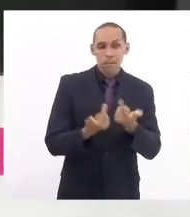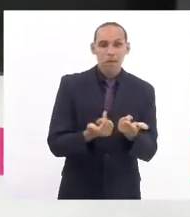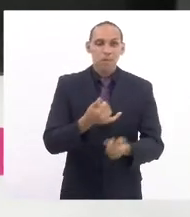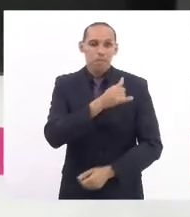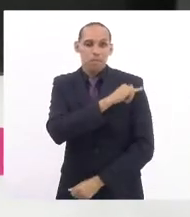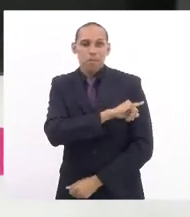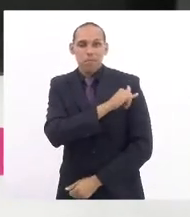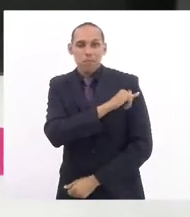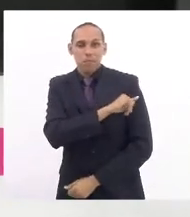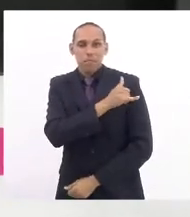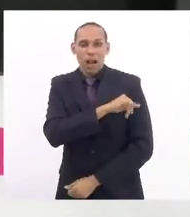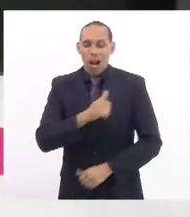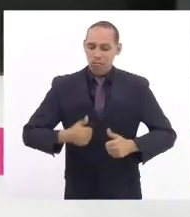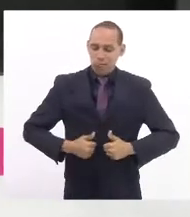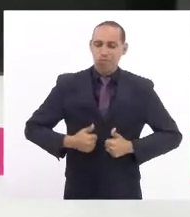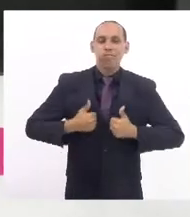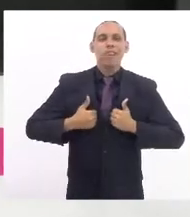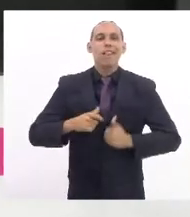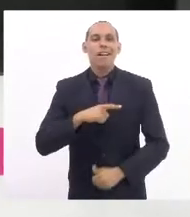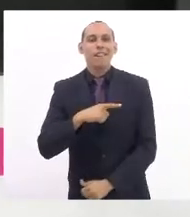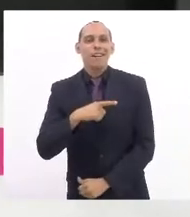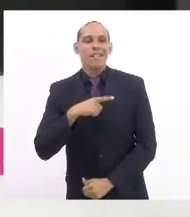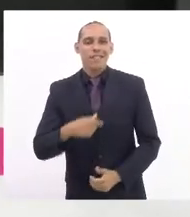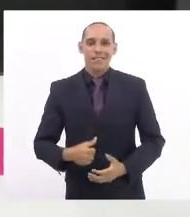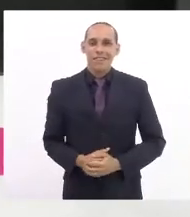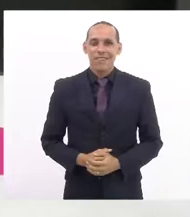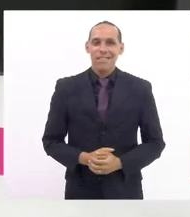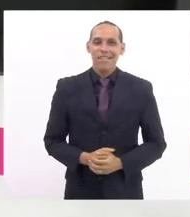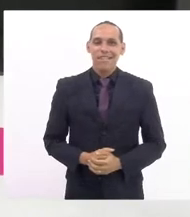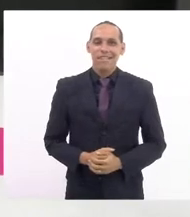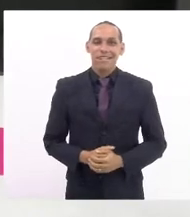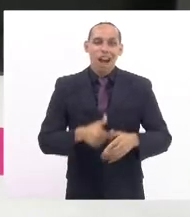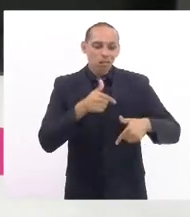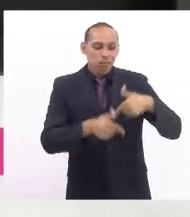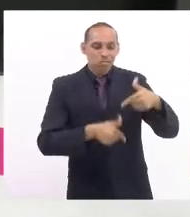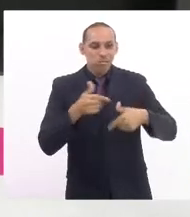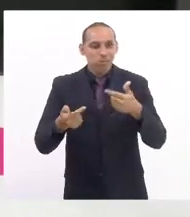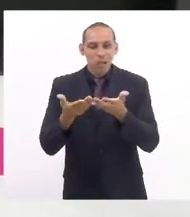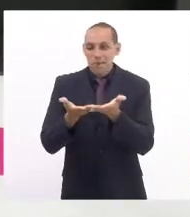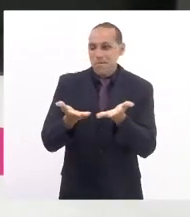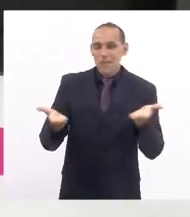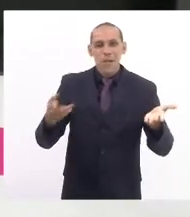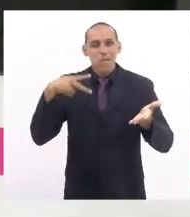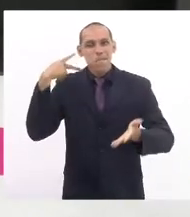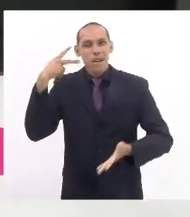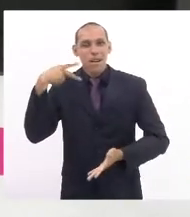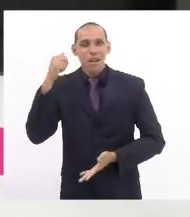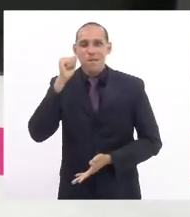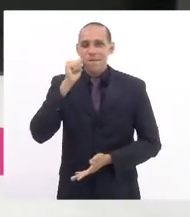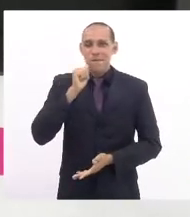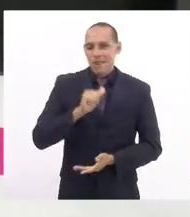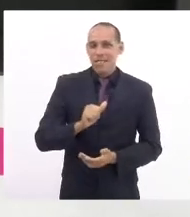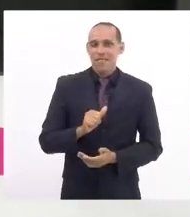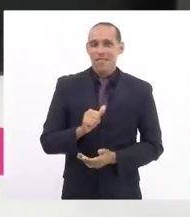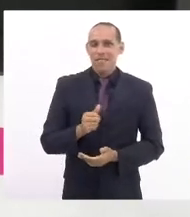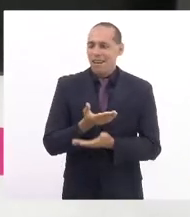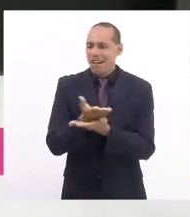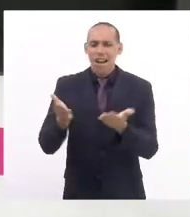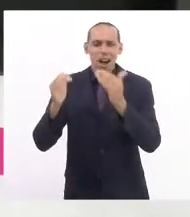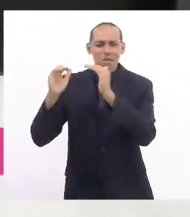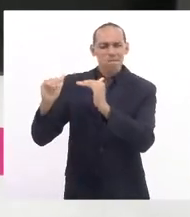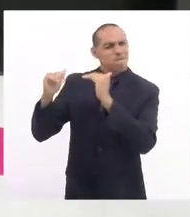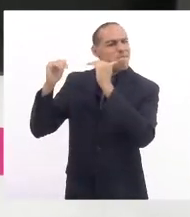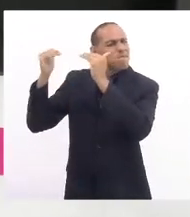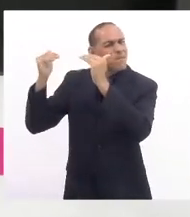se orgulha muito da atuação de todas as parlamentares, são deputadas de altíssimo